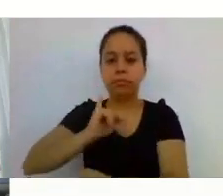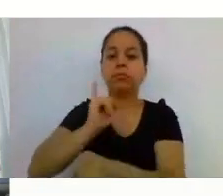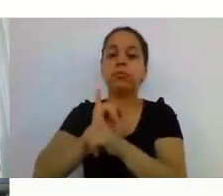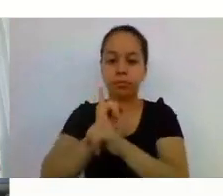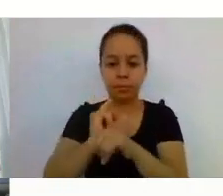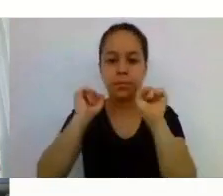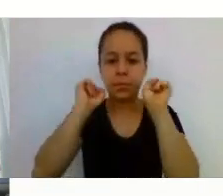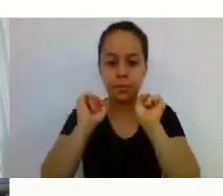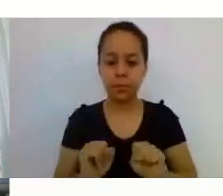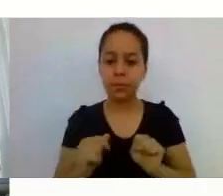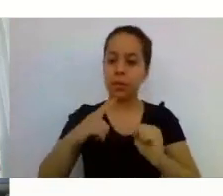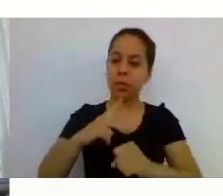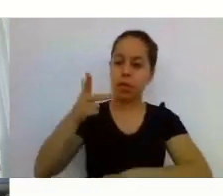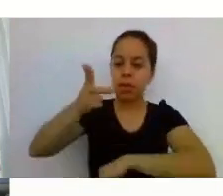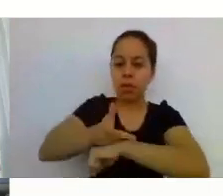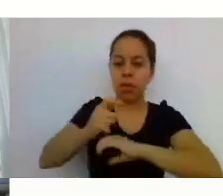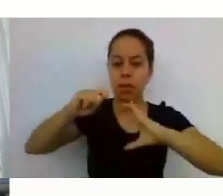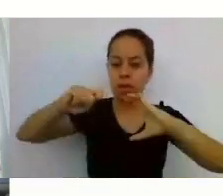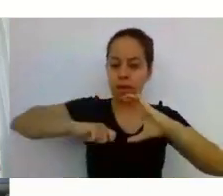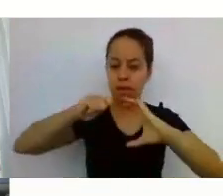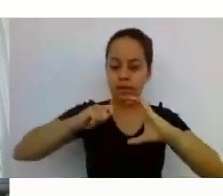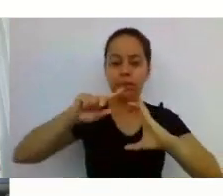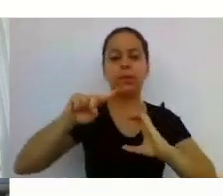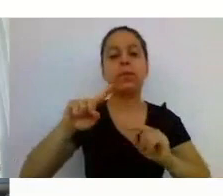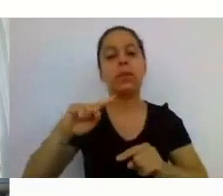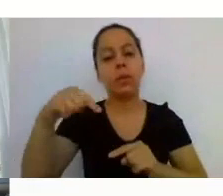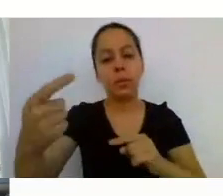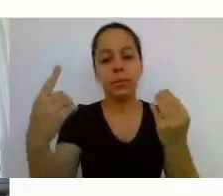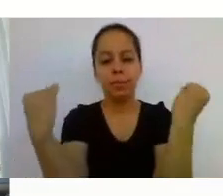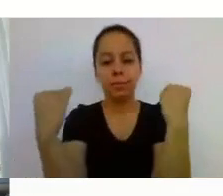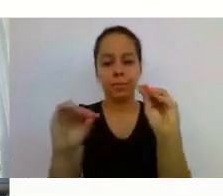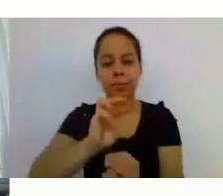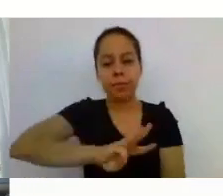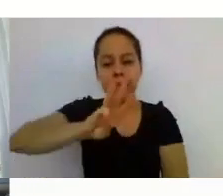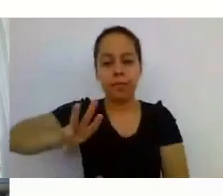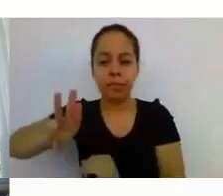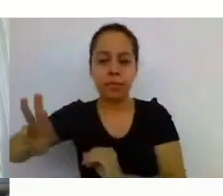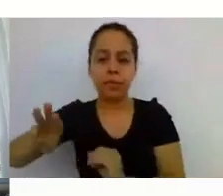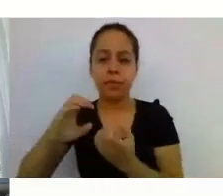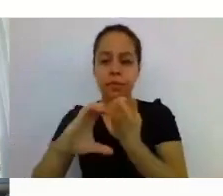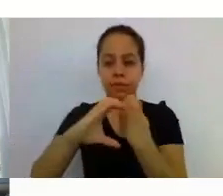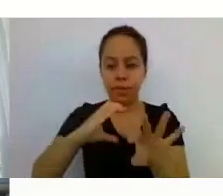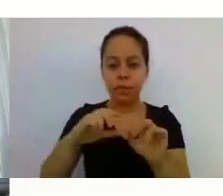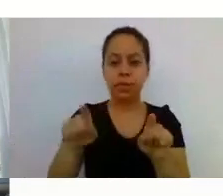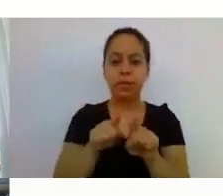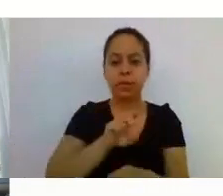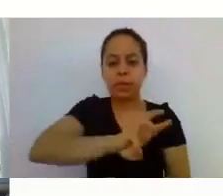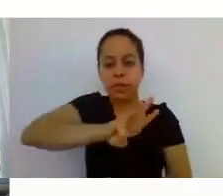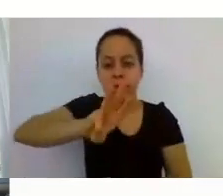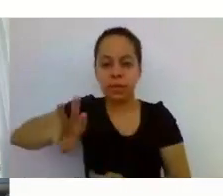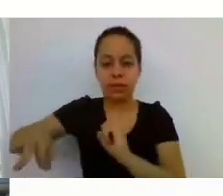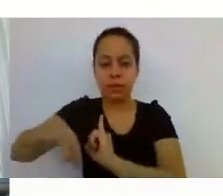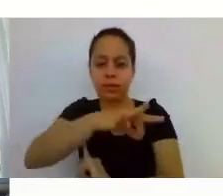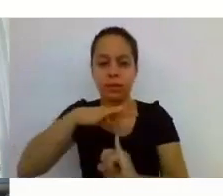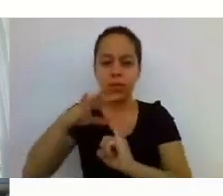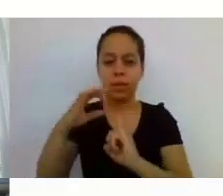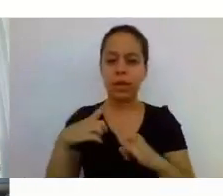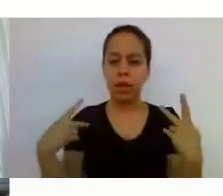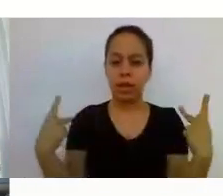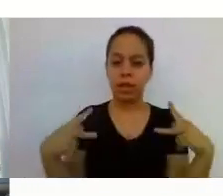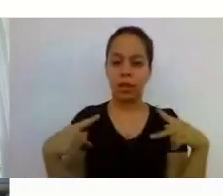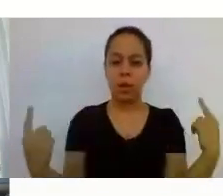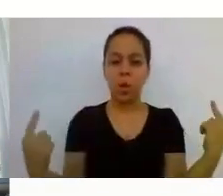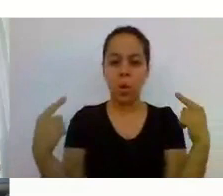sendo gravado e disponibilizado nos sítios do CFO e do IRFES, no link correspondente do presente